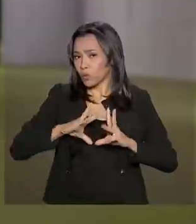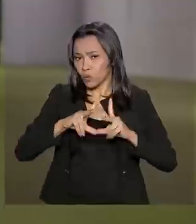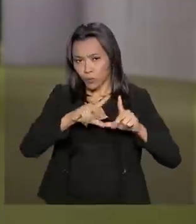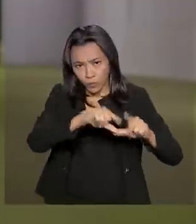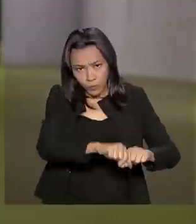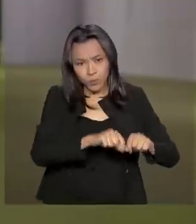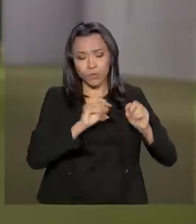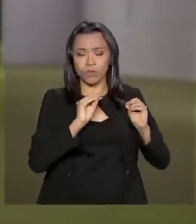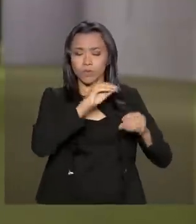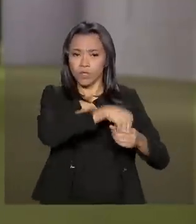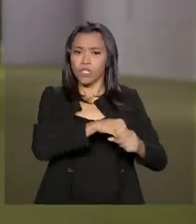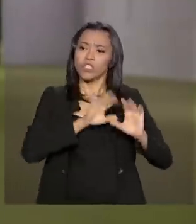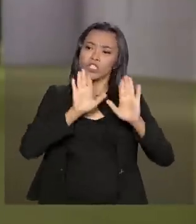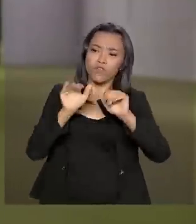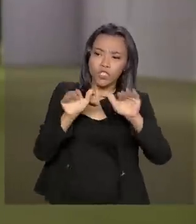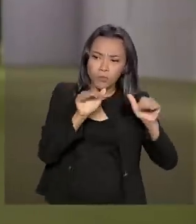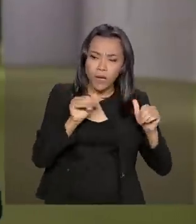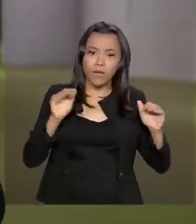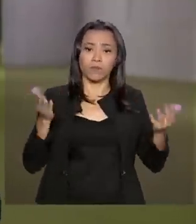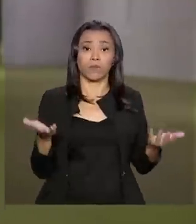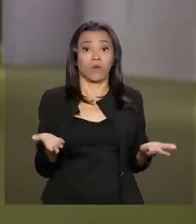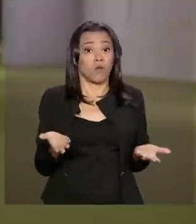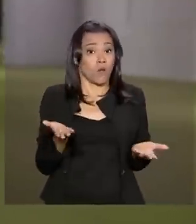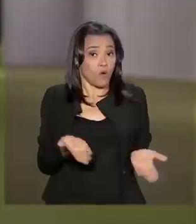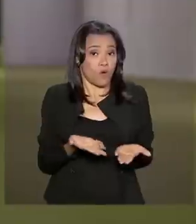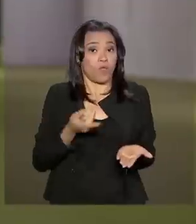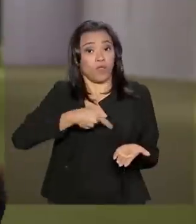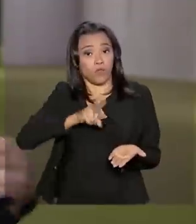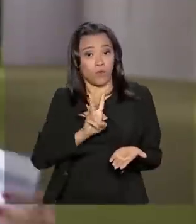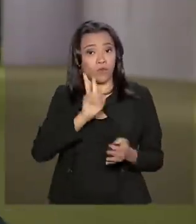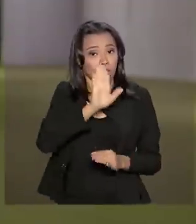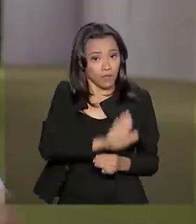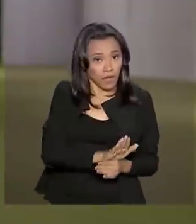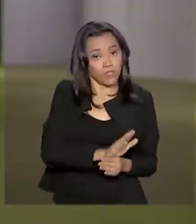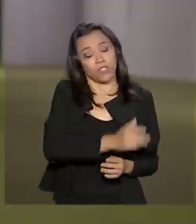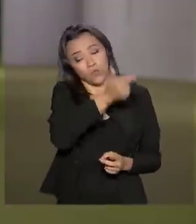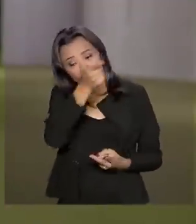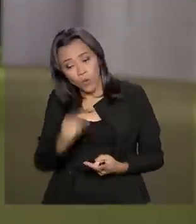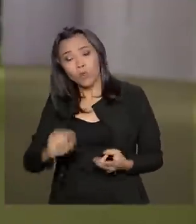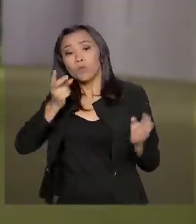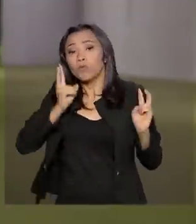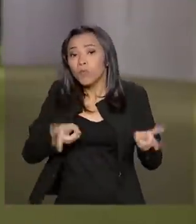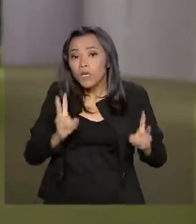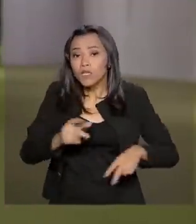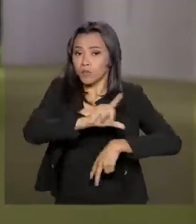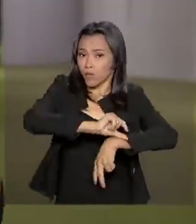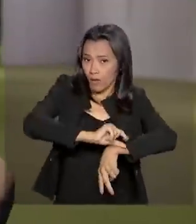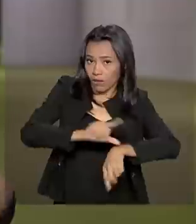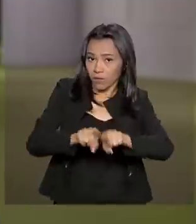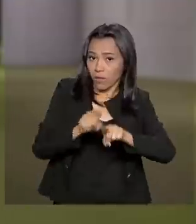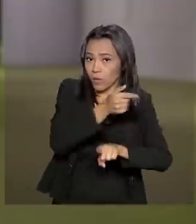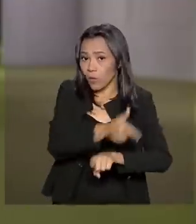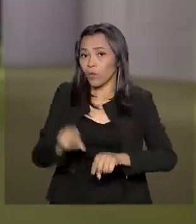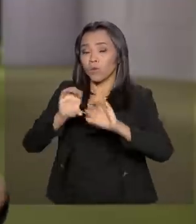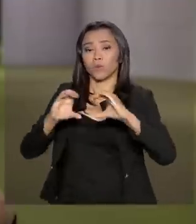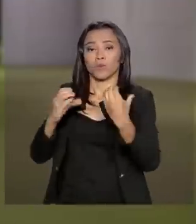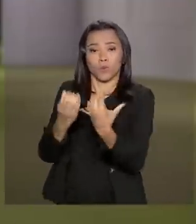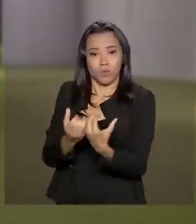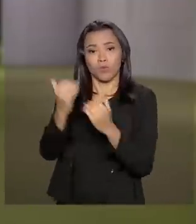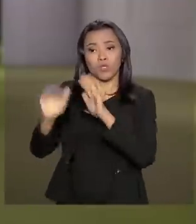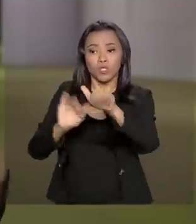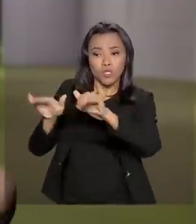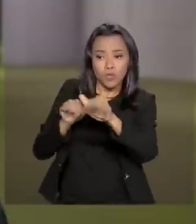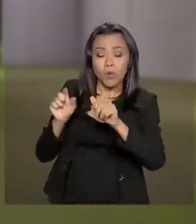e Justiça, que foi convocada para as duas da tarde. E aí, nesse mesmo horário, uma outra comissão, a de legislação participativa, convocou uma